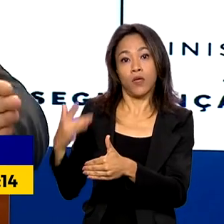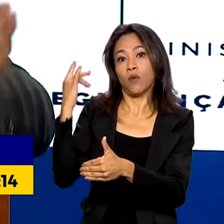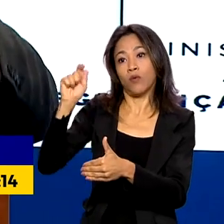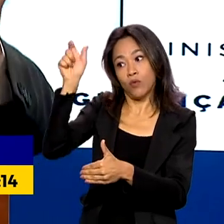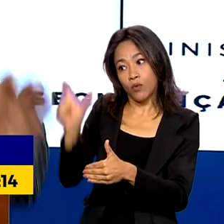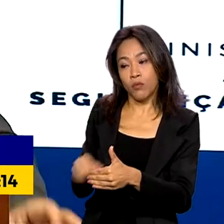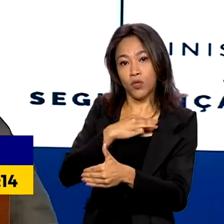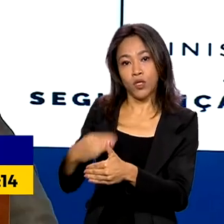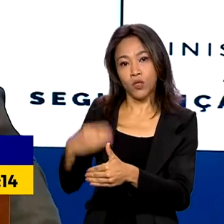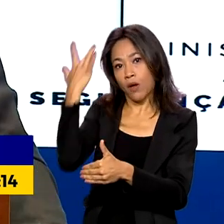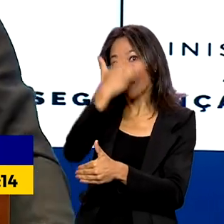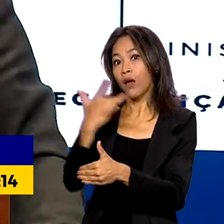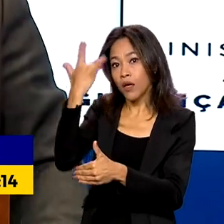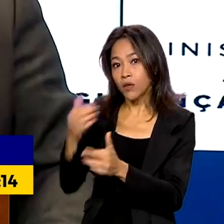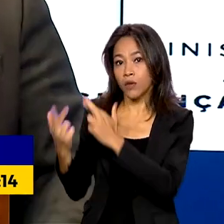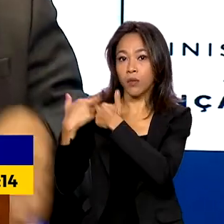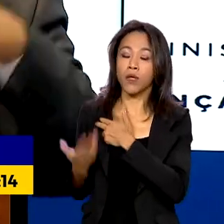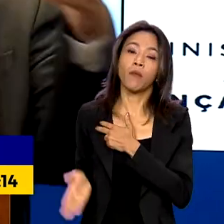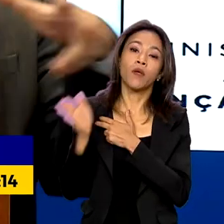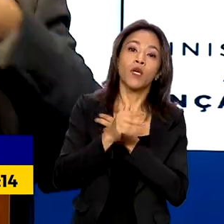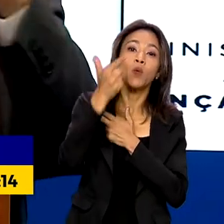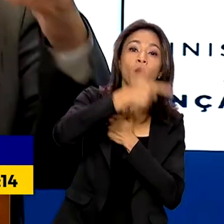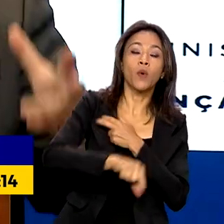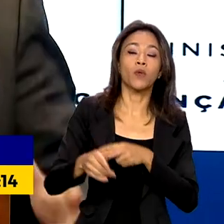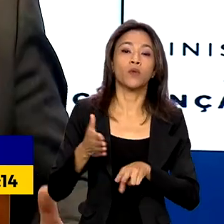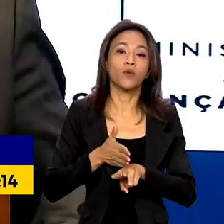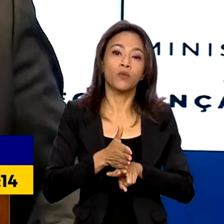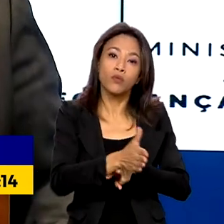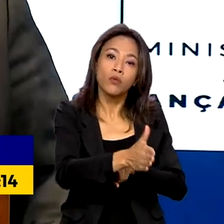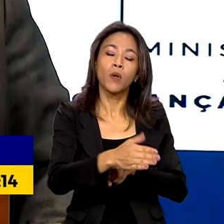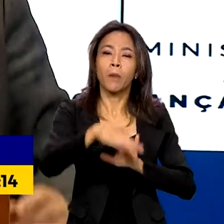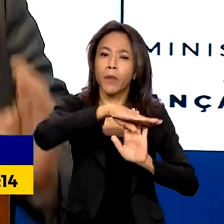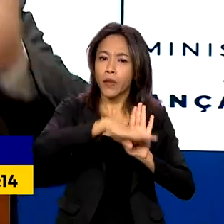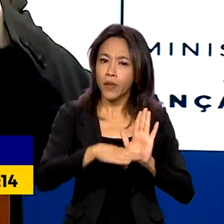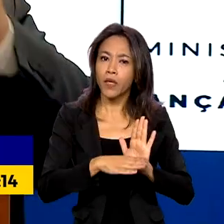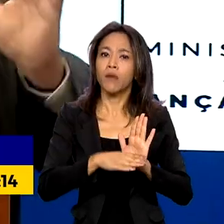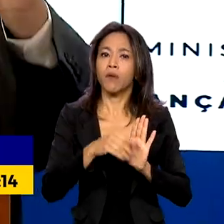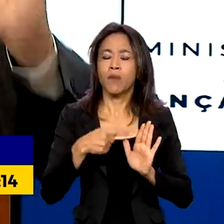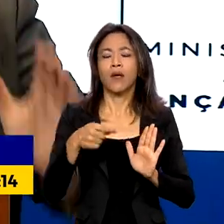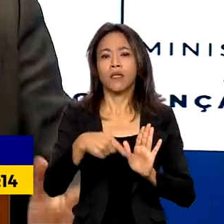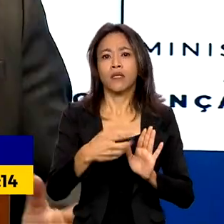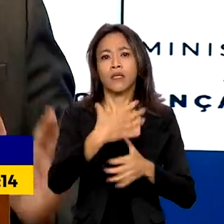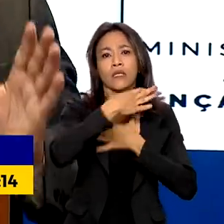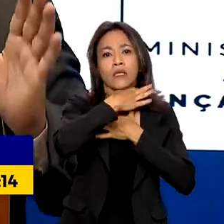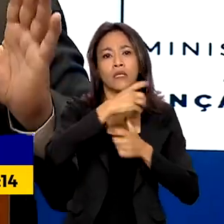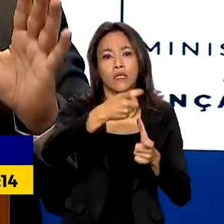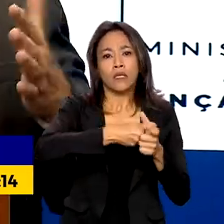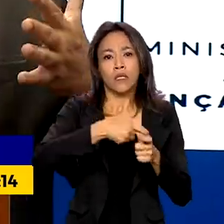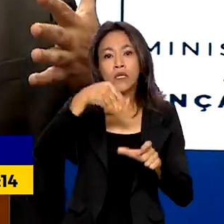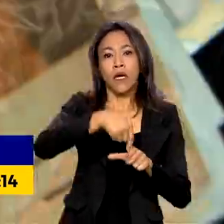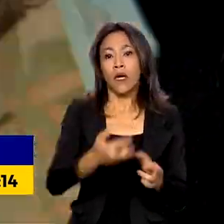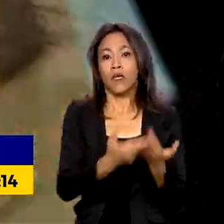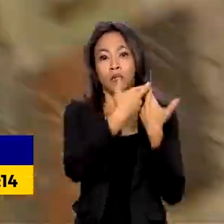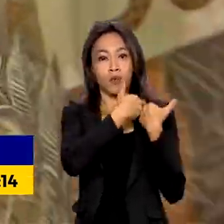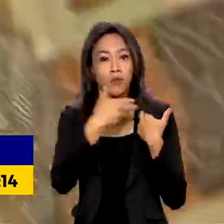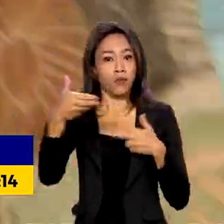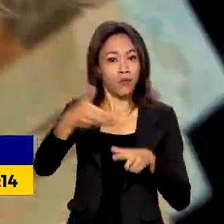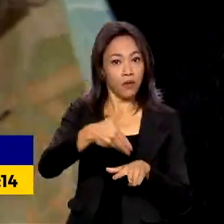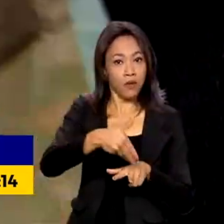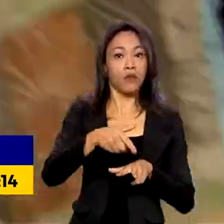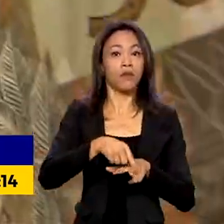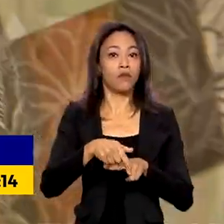nós temos o programa de renegociação dos superendividados, conduzidos pelo Sistema Nacional do Consumidor. A